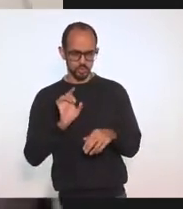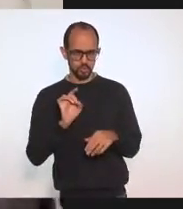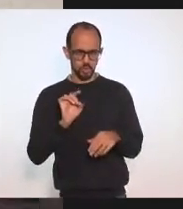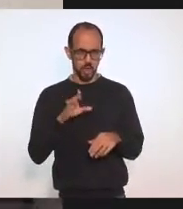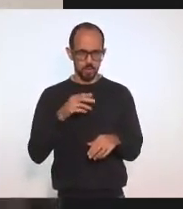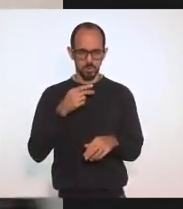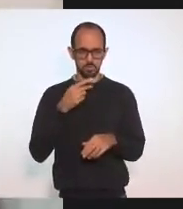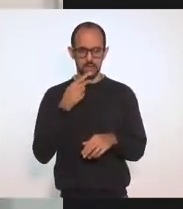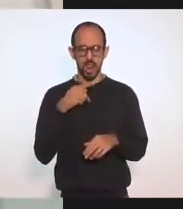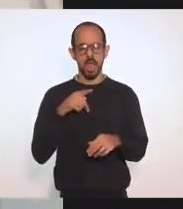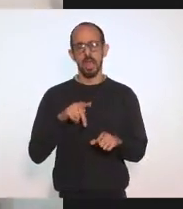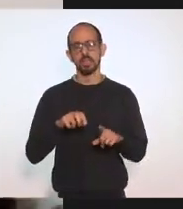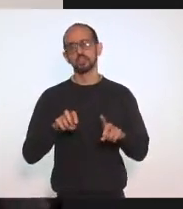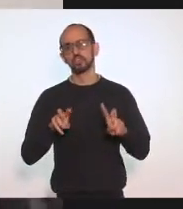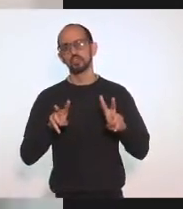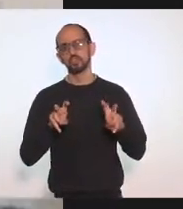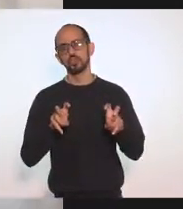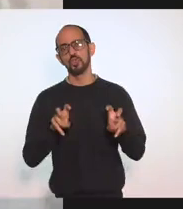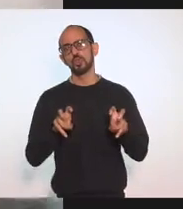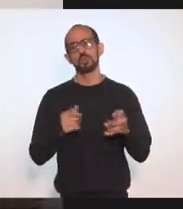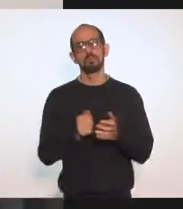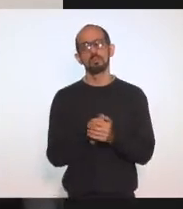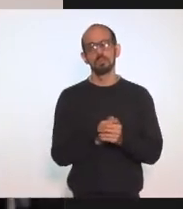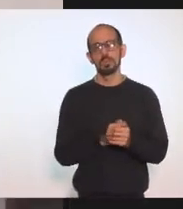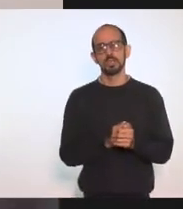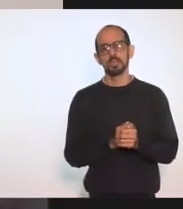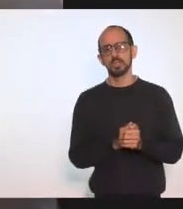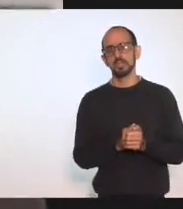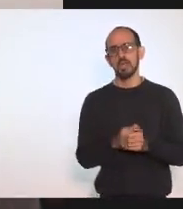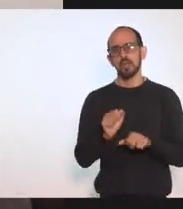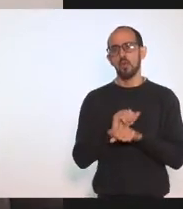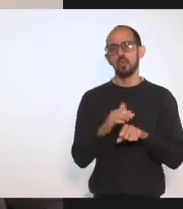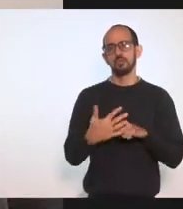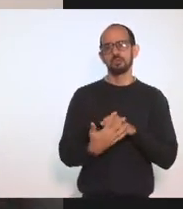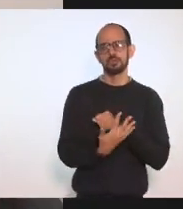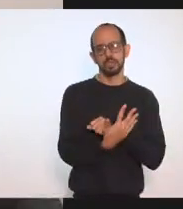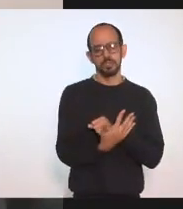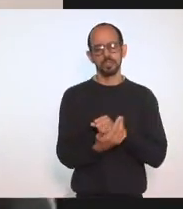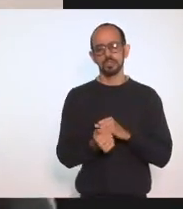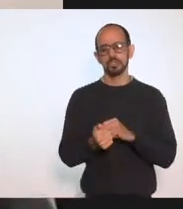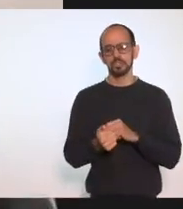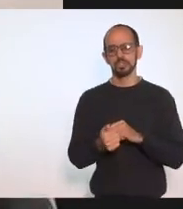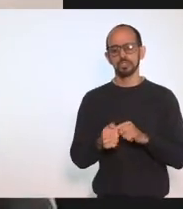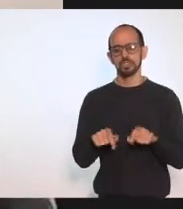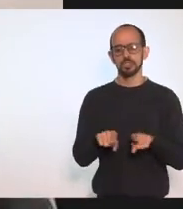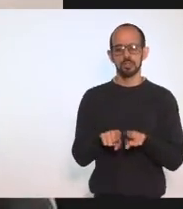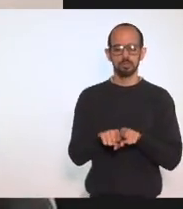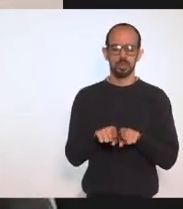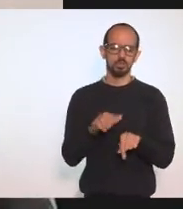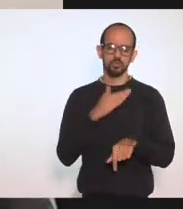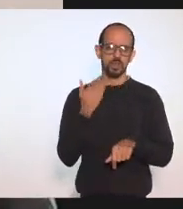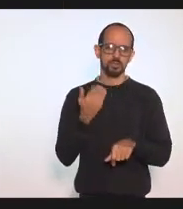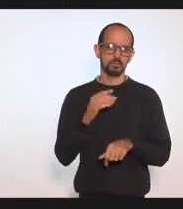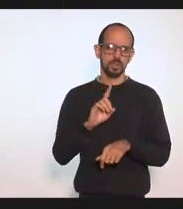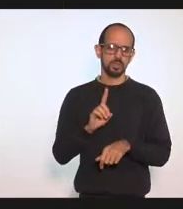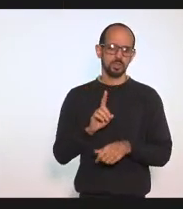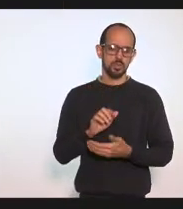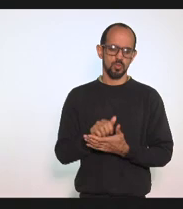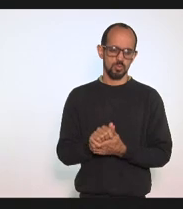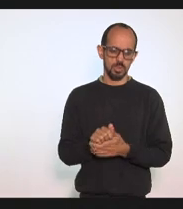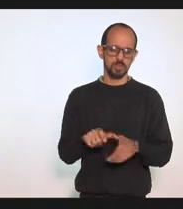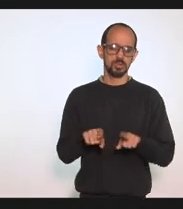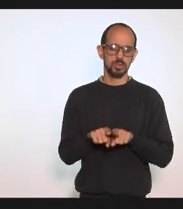falar Da questão Da covid E das perdas Das famílias Mas